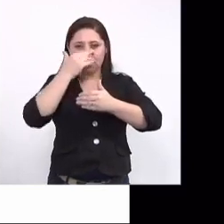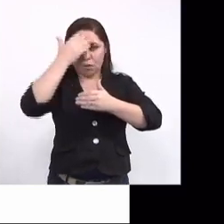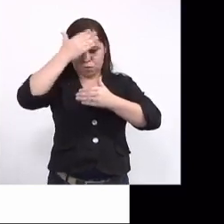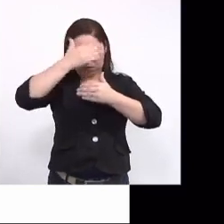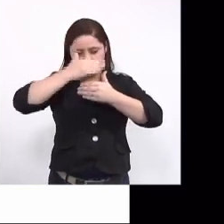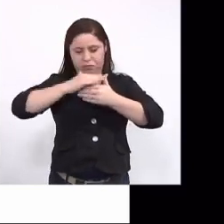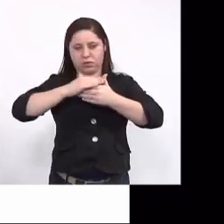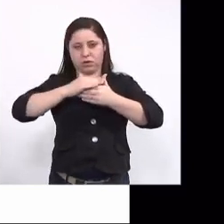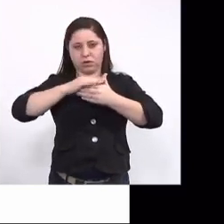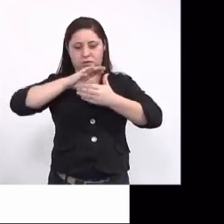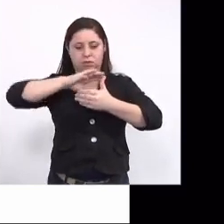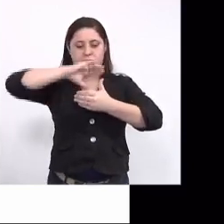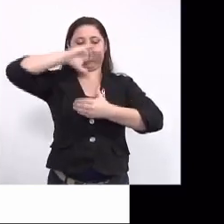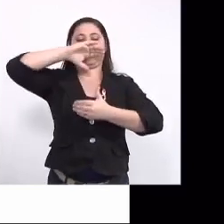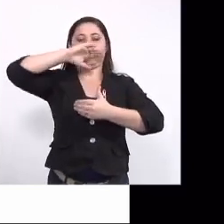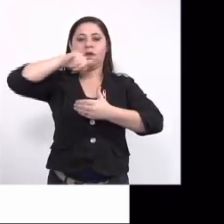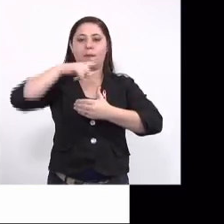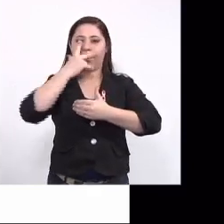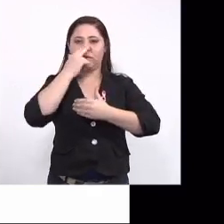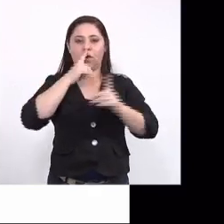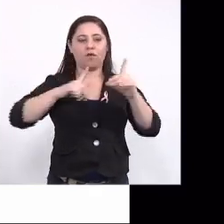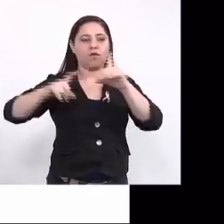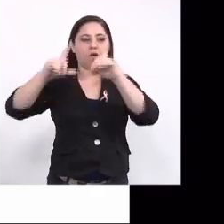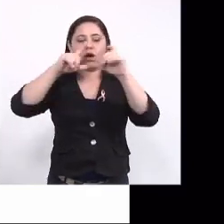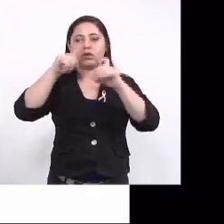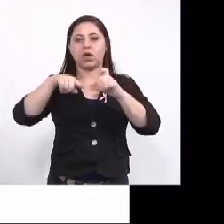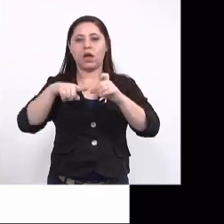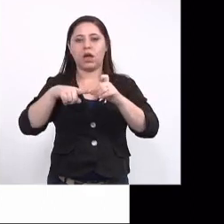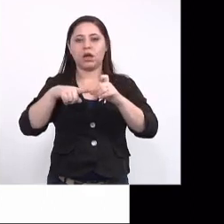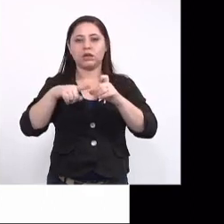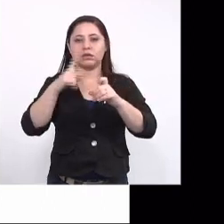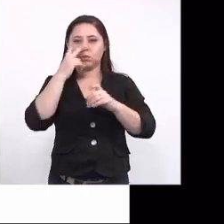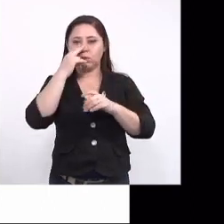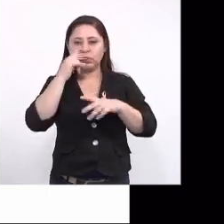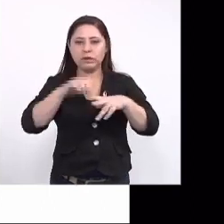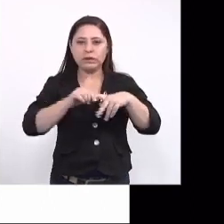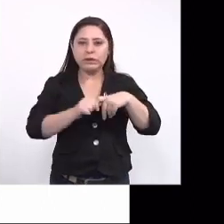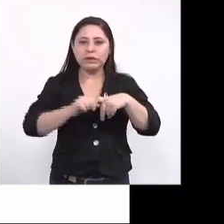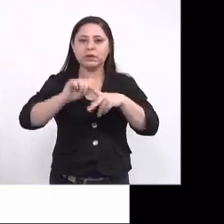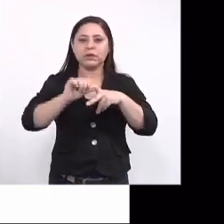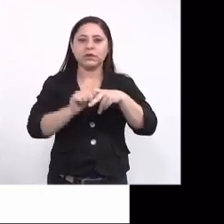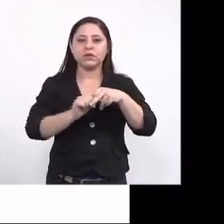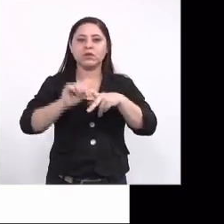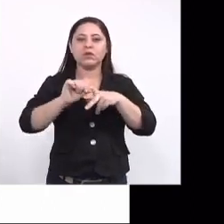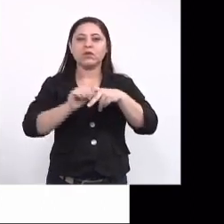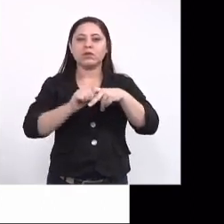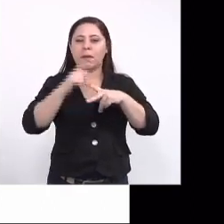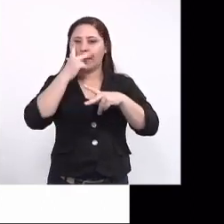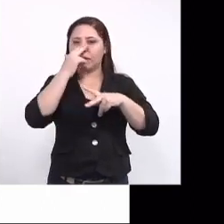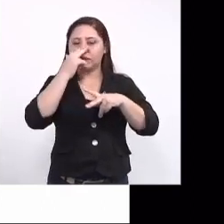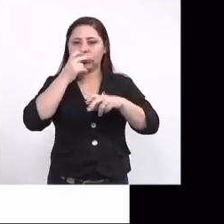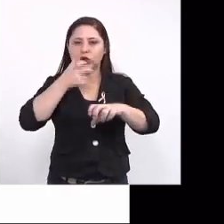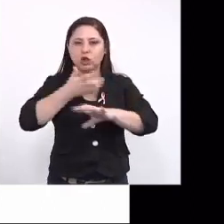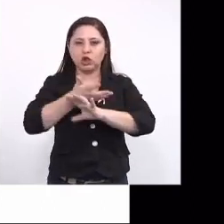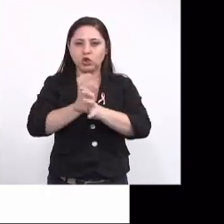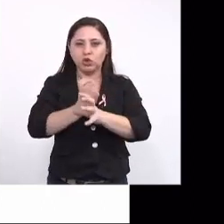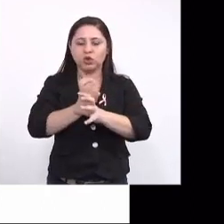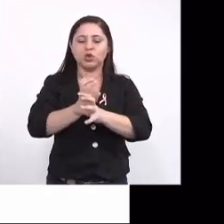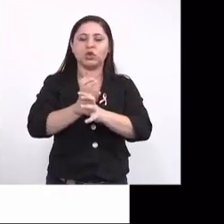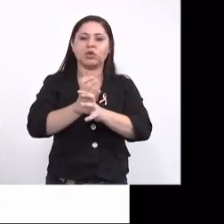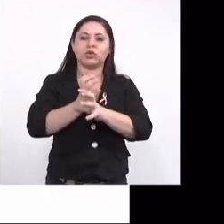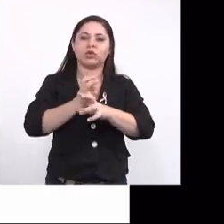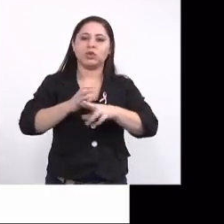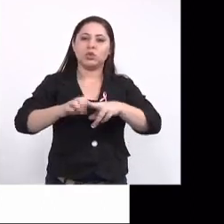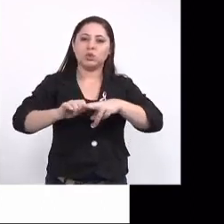na parte de trás. E a última foto aqui são as contrações articulares e as rigidez musculares que essas crianças podem